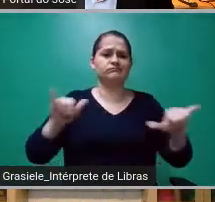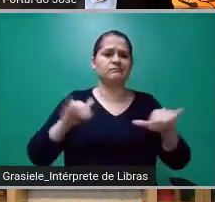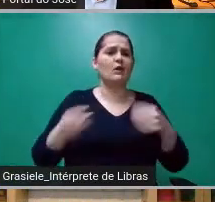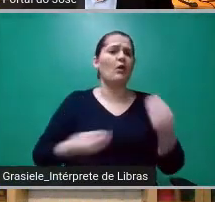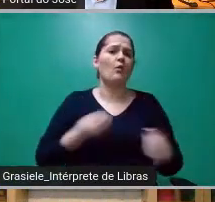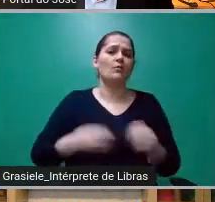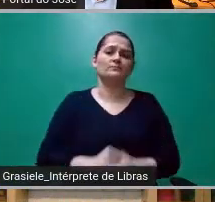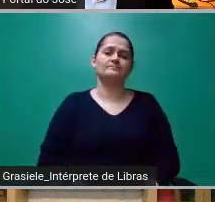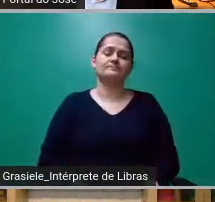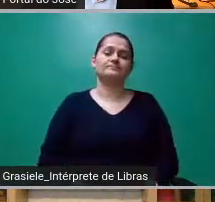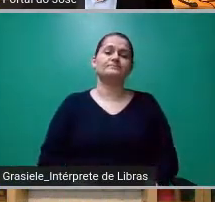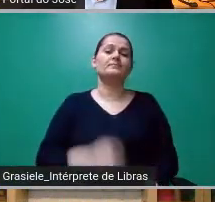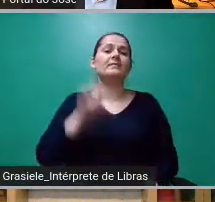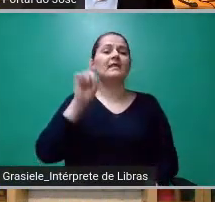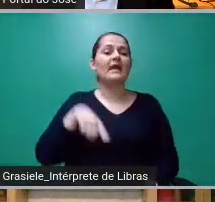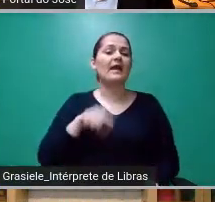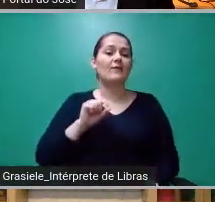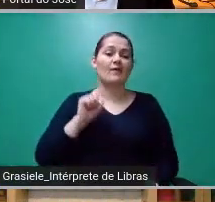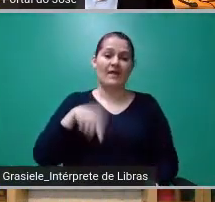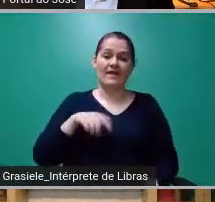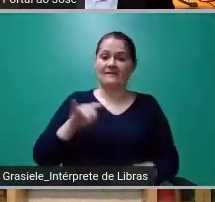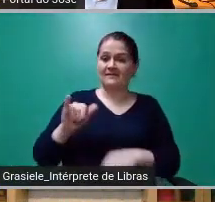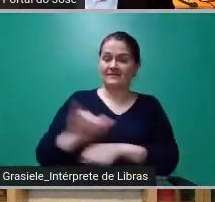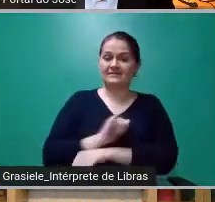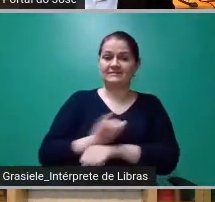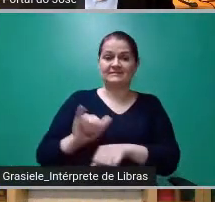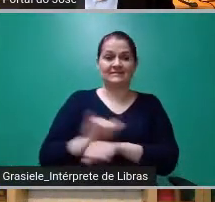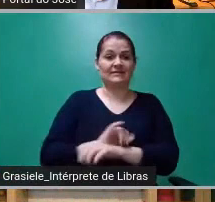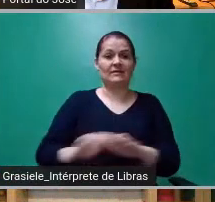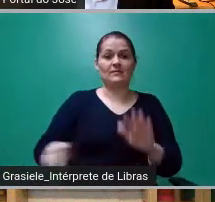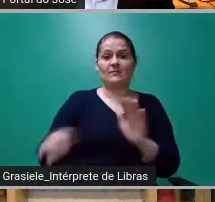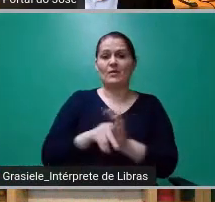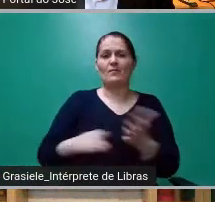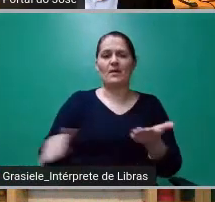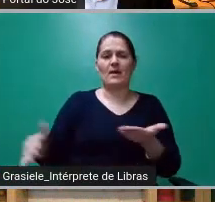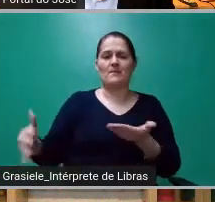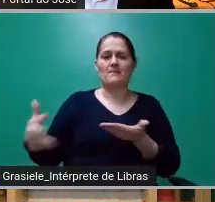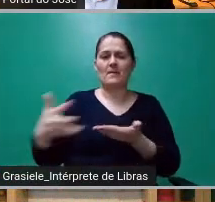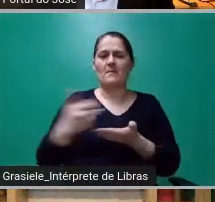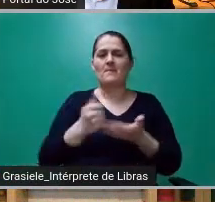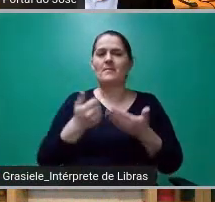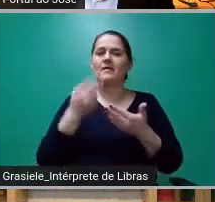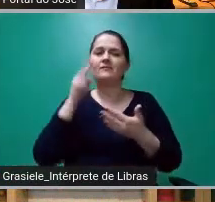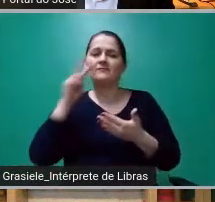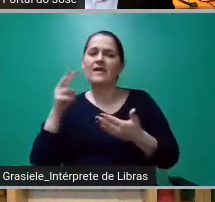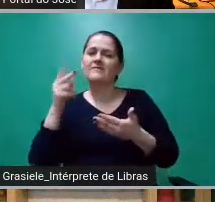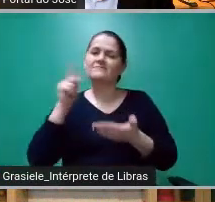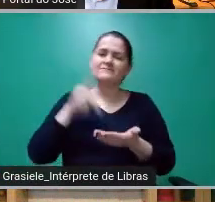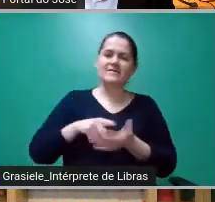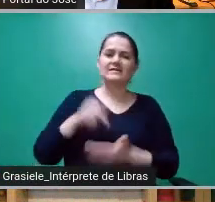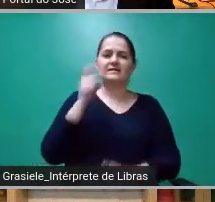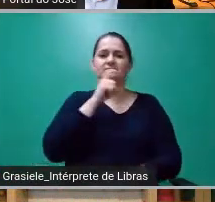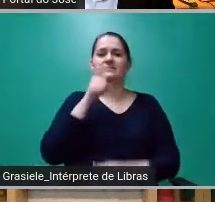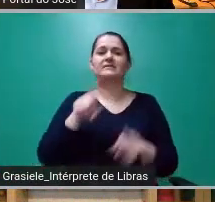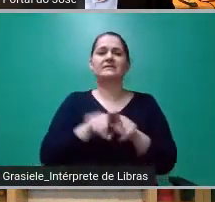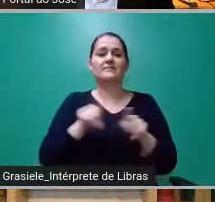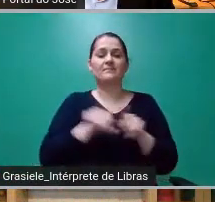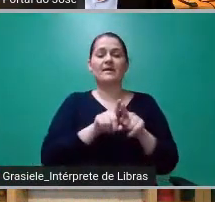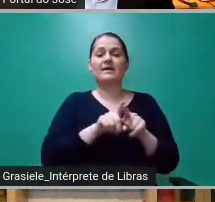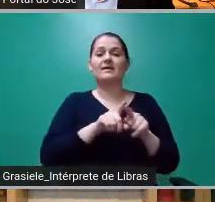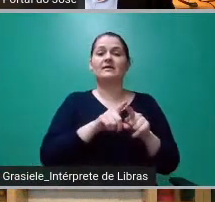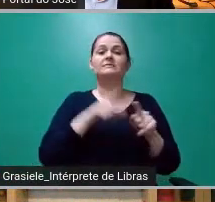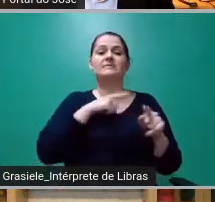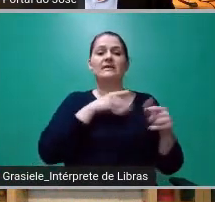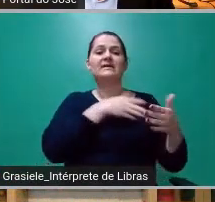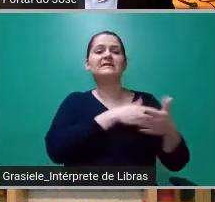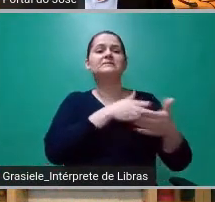modo, é um conjunto de técnicas de apuração e checagem, um arcabouço legal que coloca limites e um embalamento